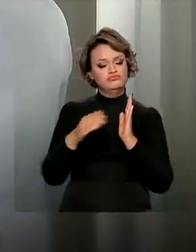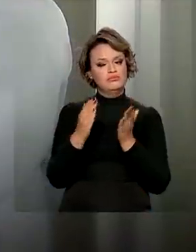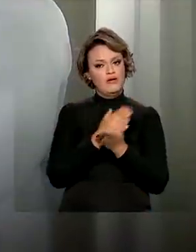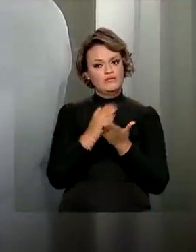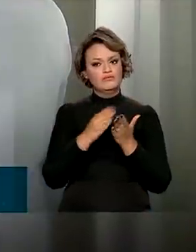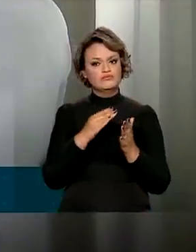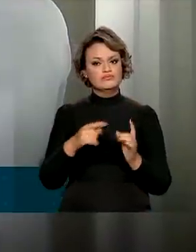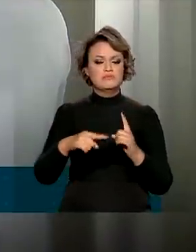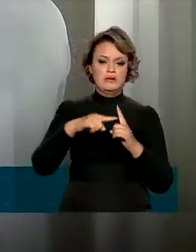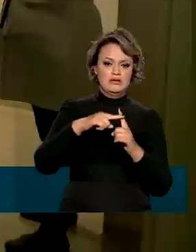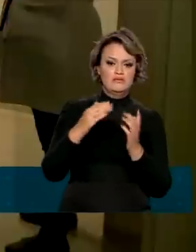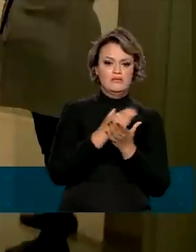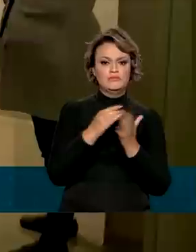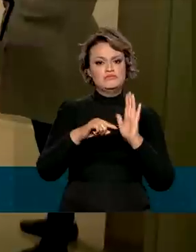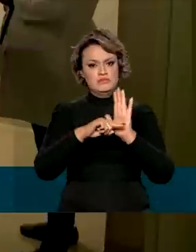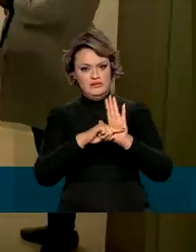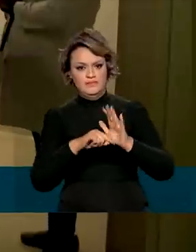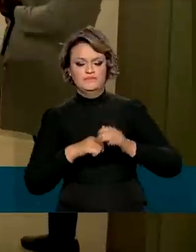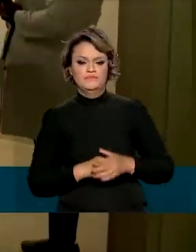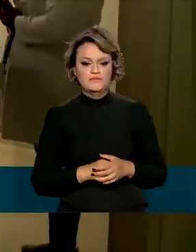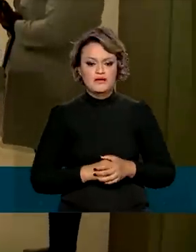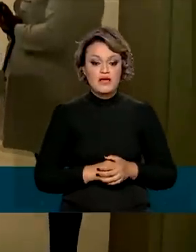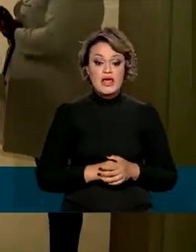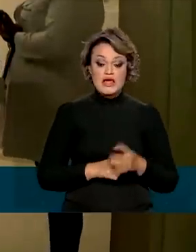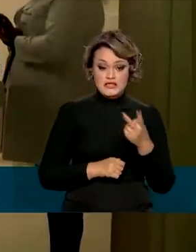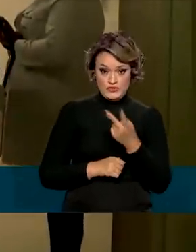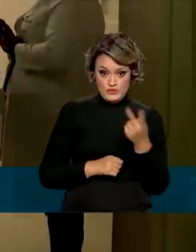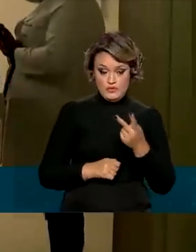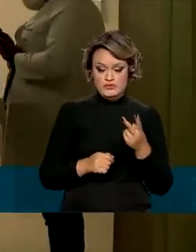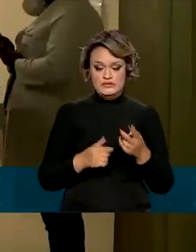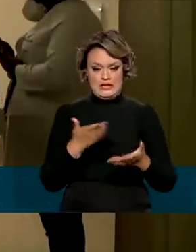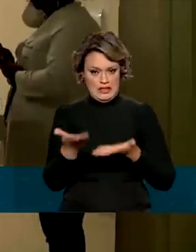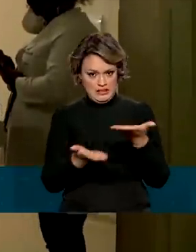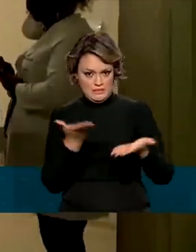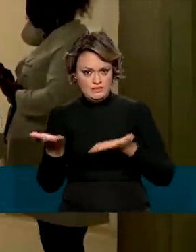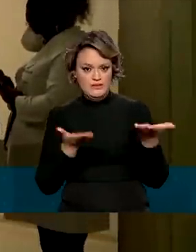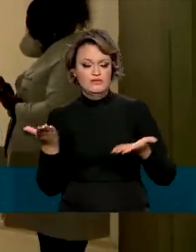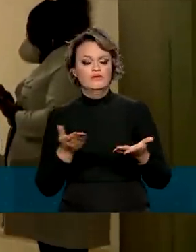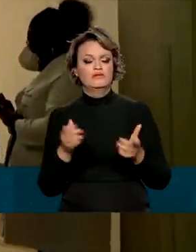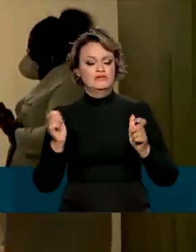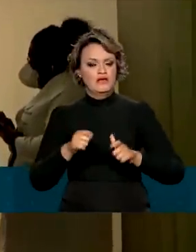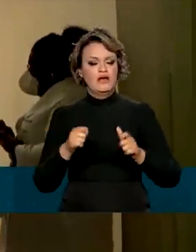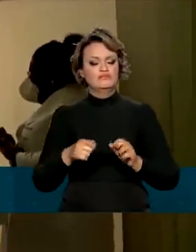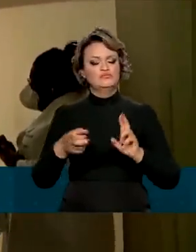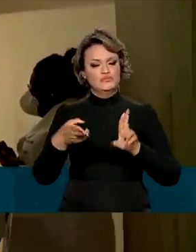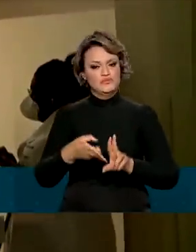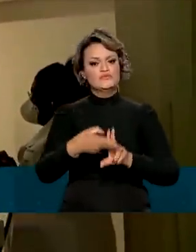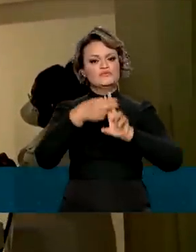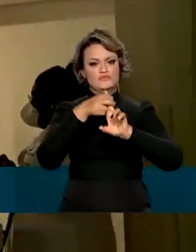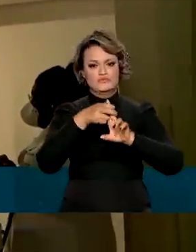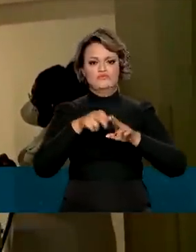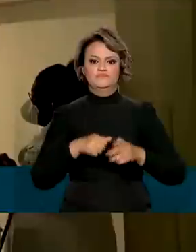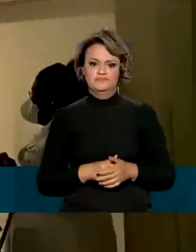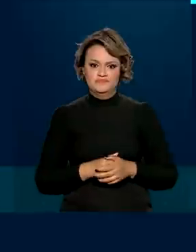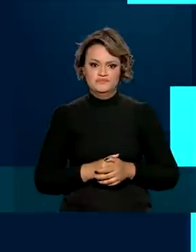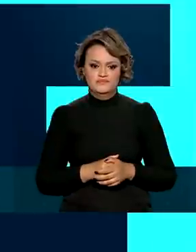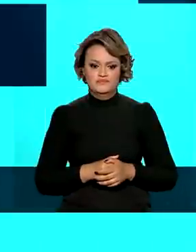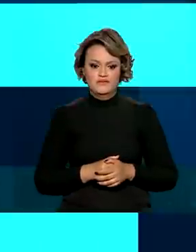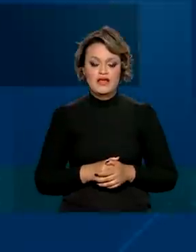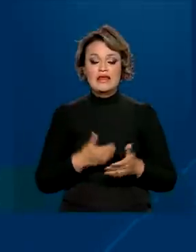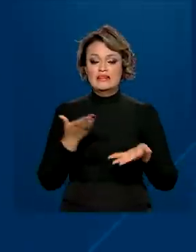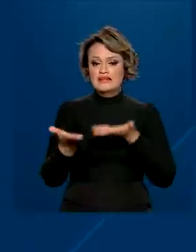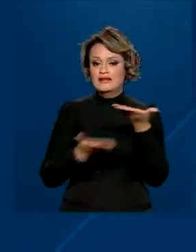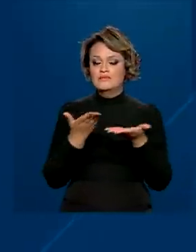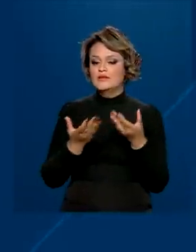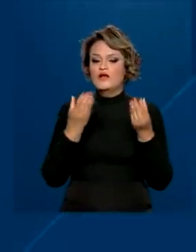na cavidade peritoneal. E agora os dois procedimentos vão ser oferecidos pelo Sistema Único de Saúde. O